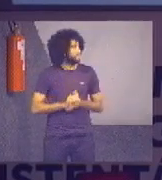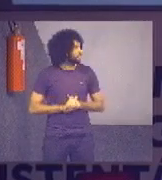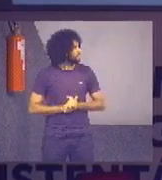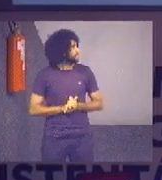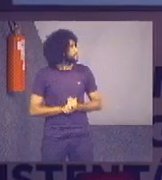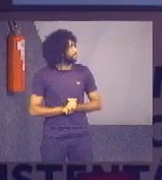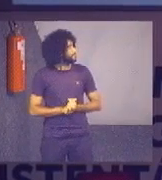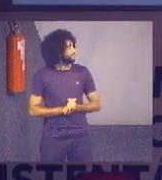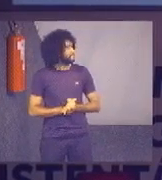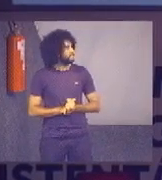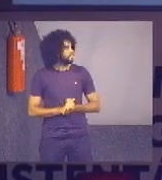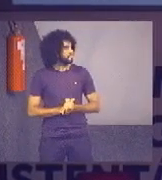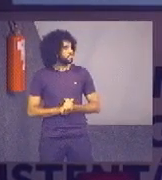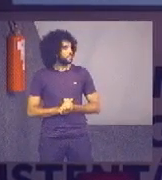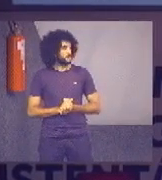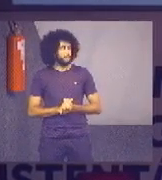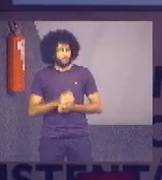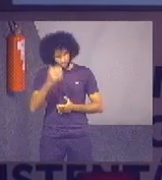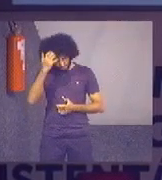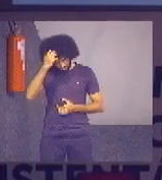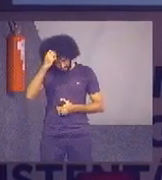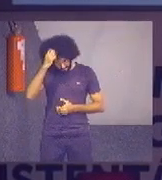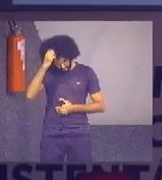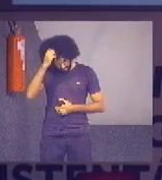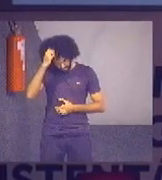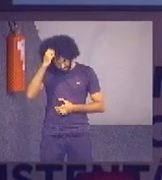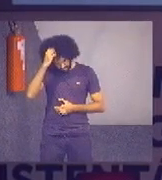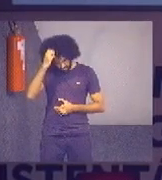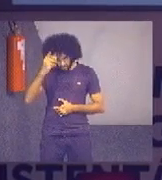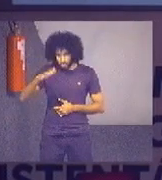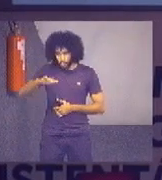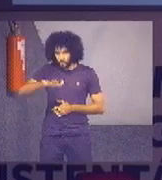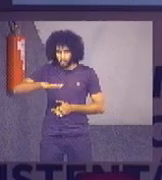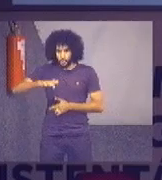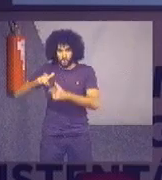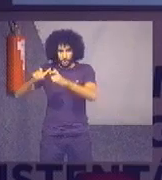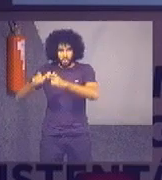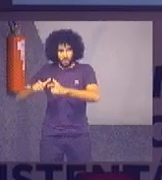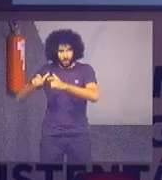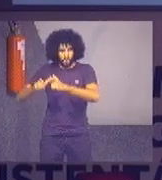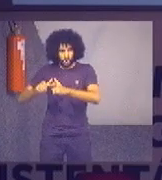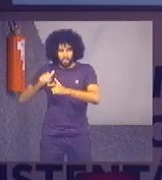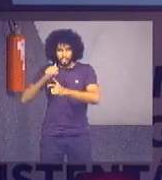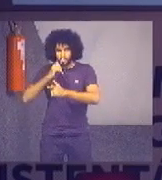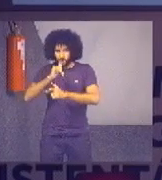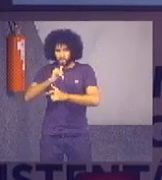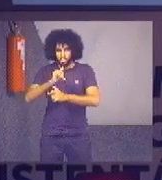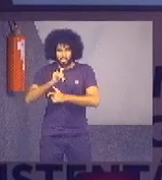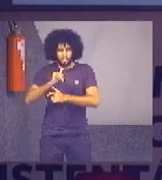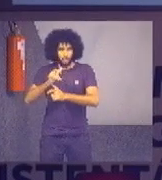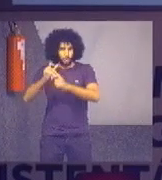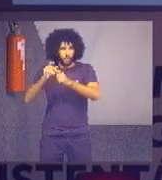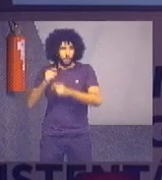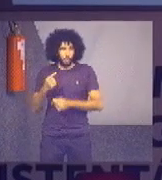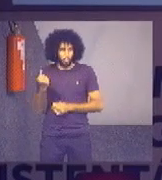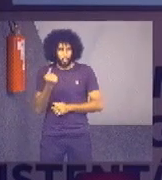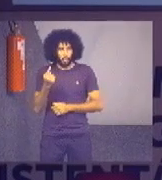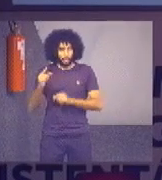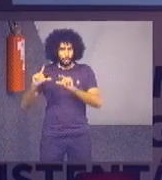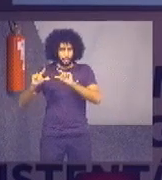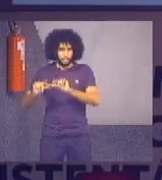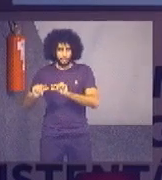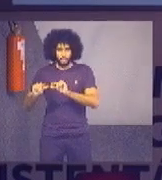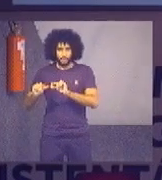Consumo de energia elétrica por área total, em metros quadrados. O único segmento que reduziu foi